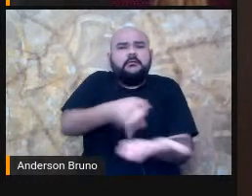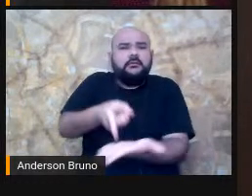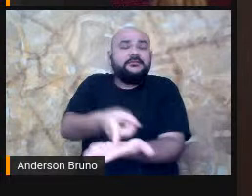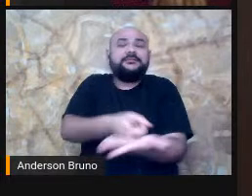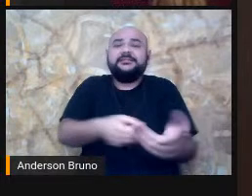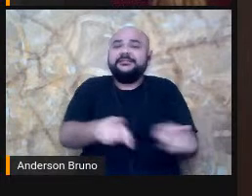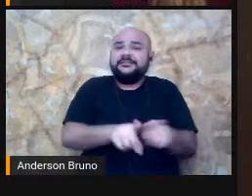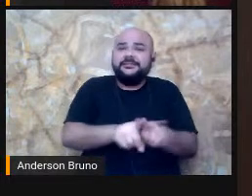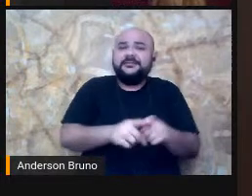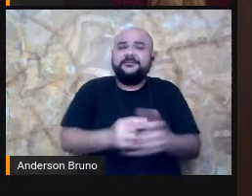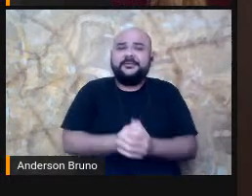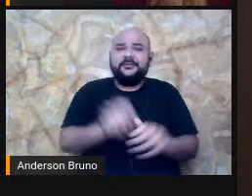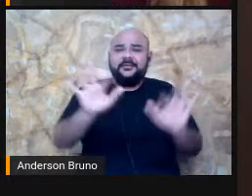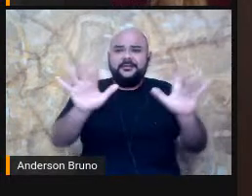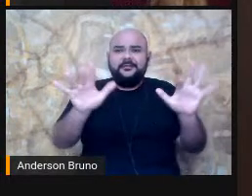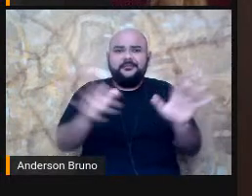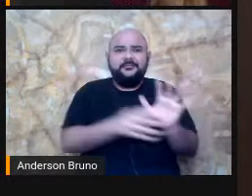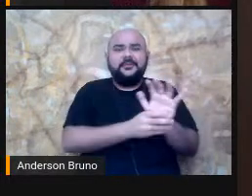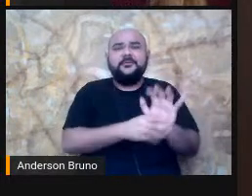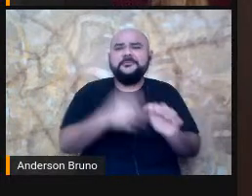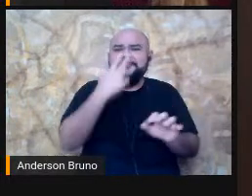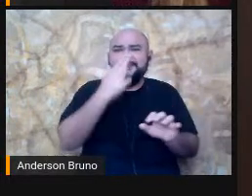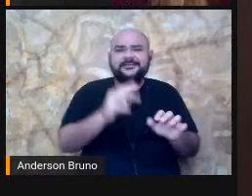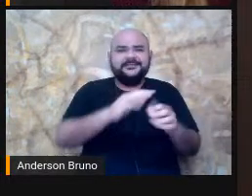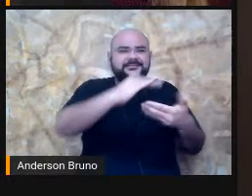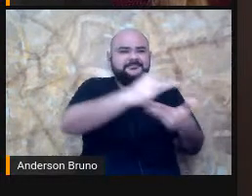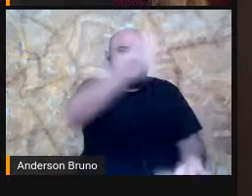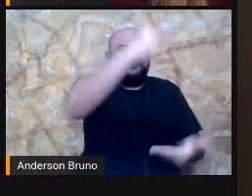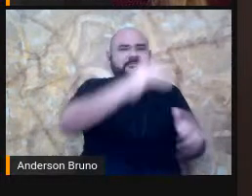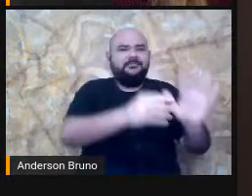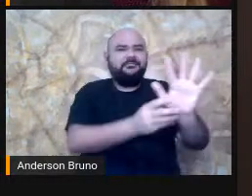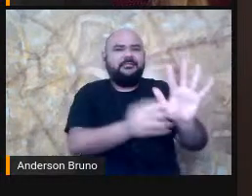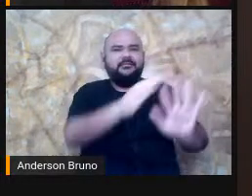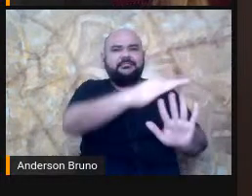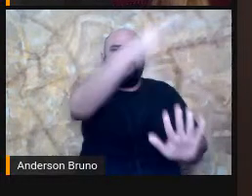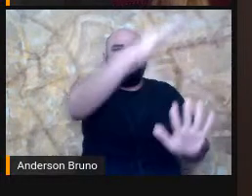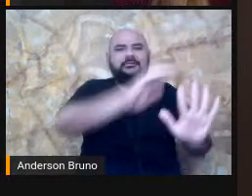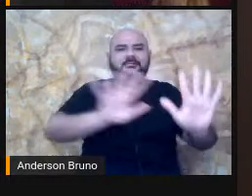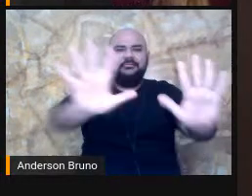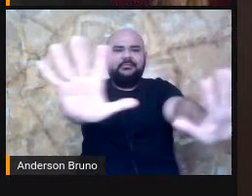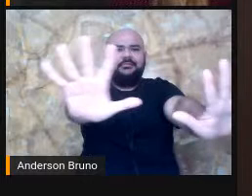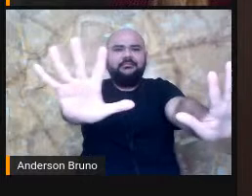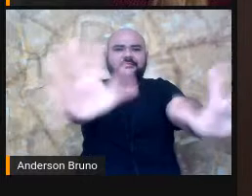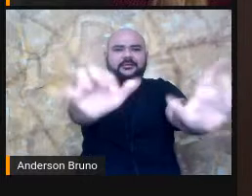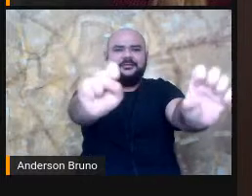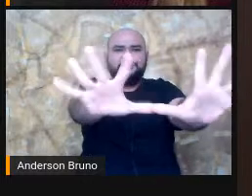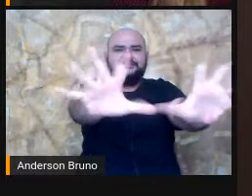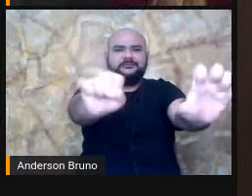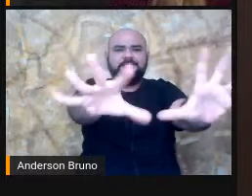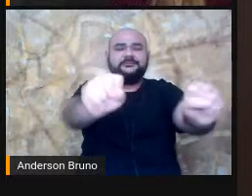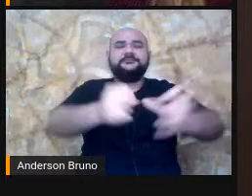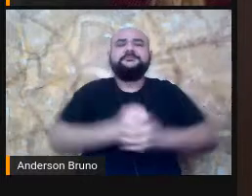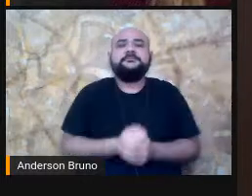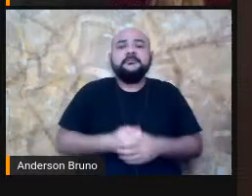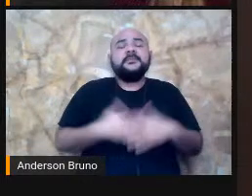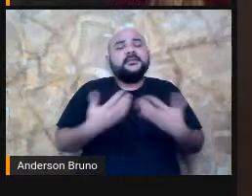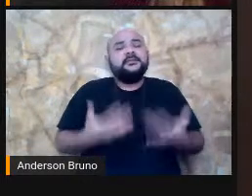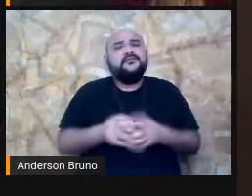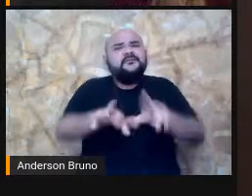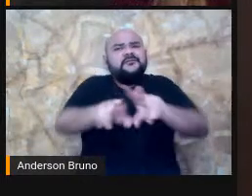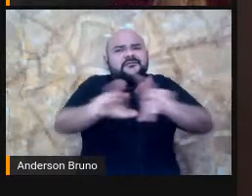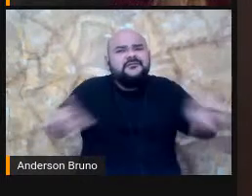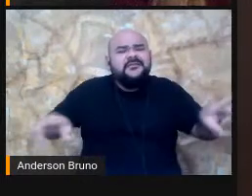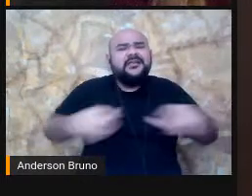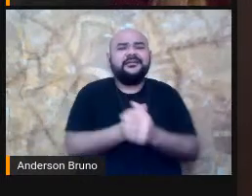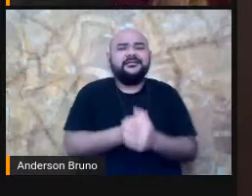proporcionalmente aumentadas, mãos tocando, sentindo algo, presença de auxiliar, guia, criança ou